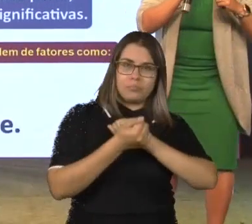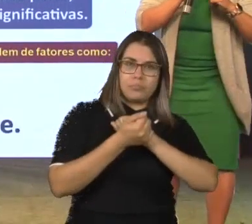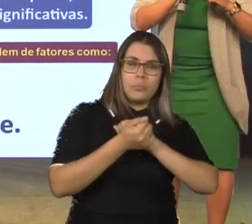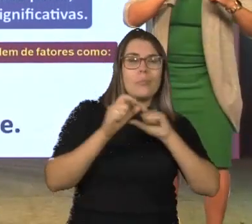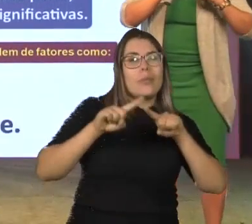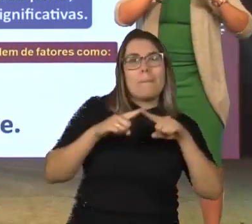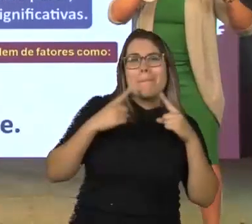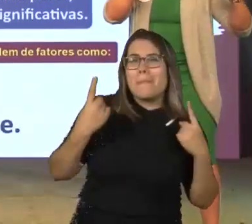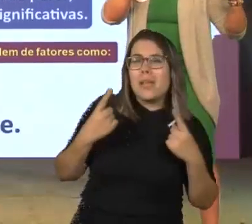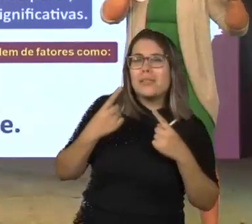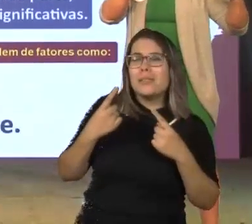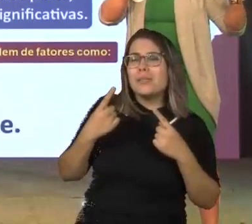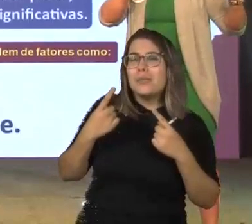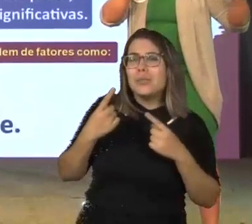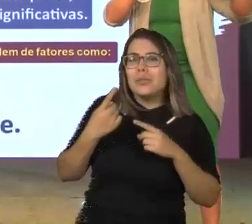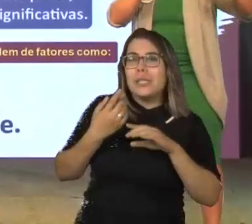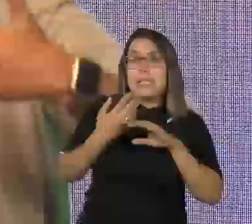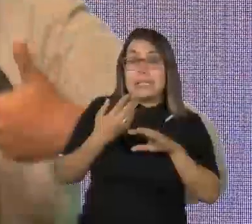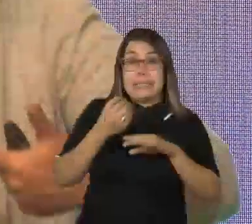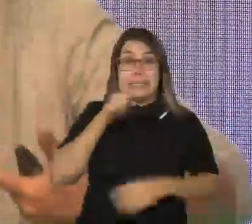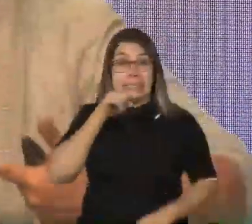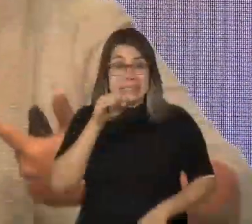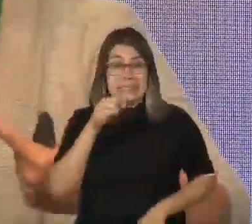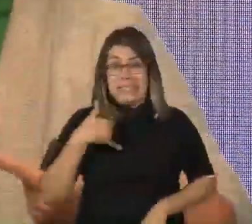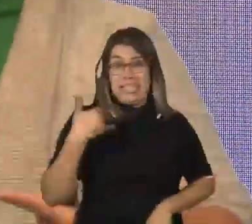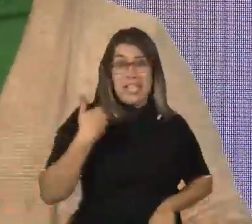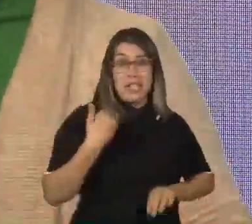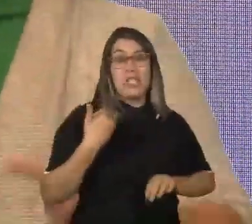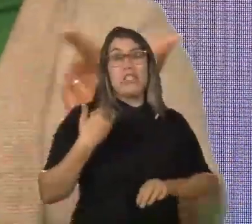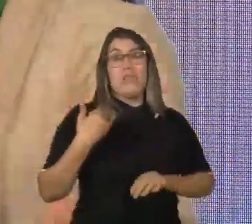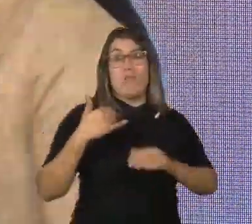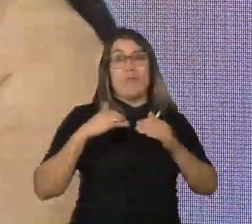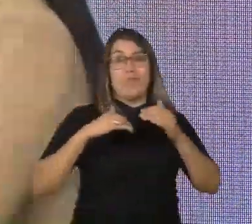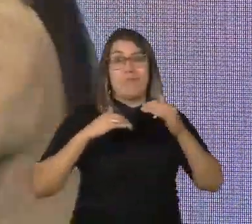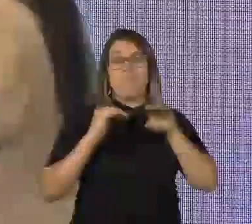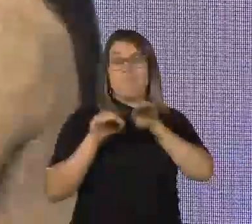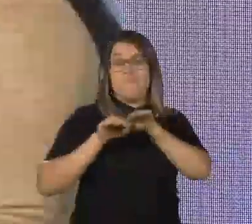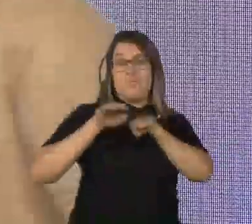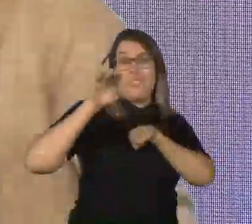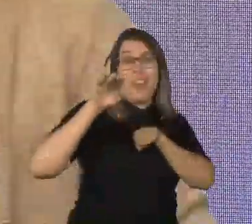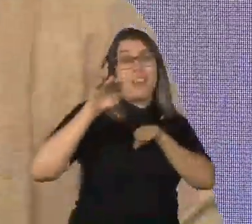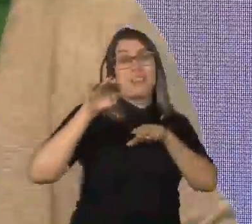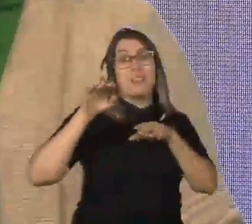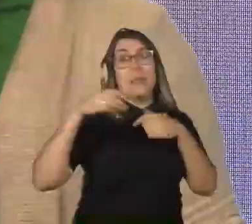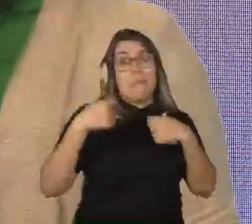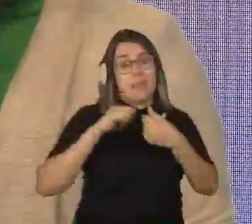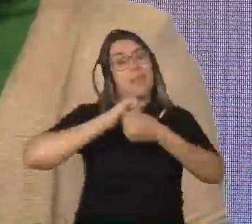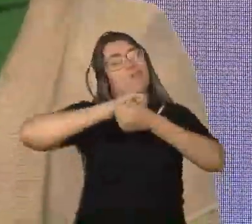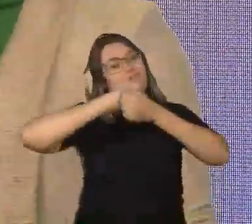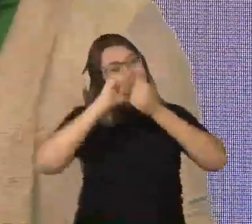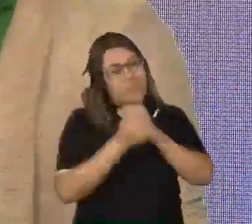mas se o distanciamento de idade biológica para a série em curso acontecer, muitas vezes a modificação desse